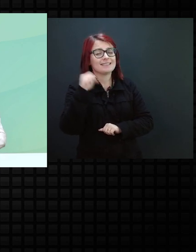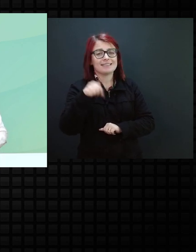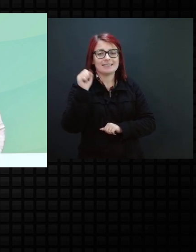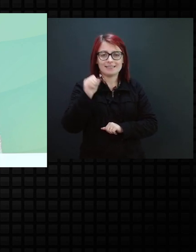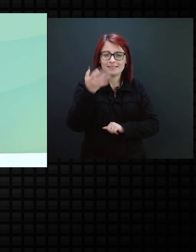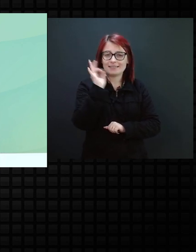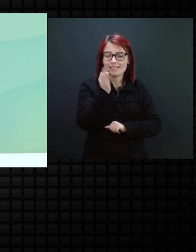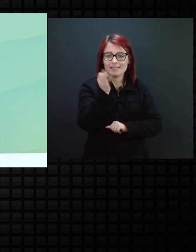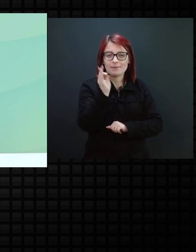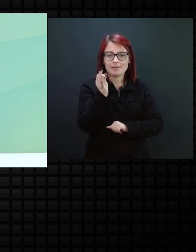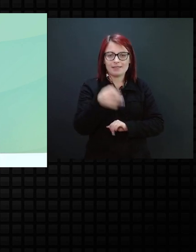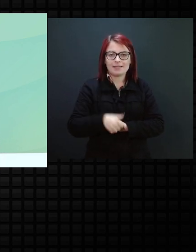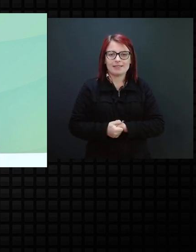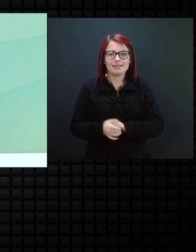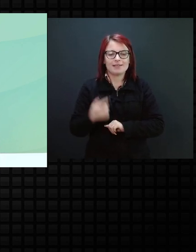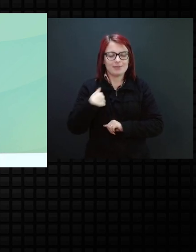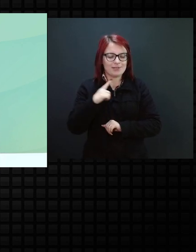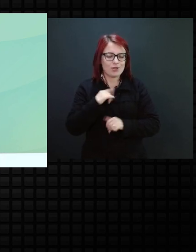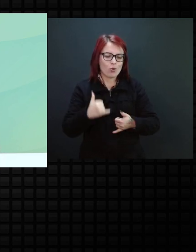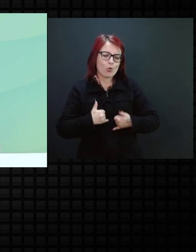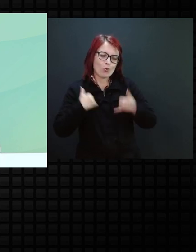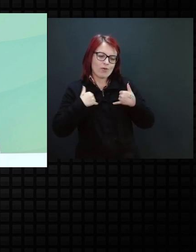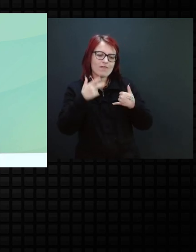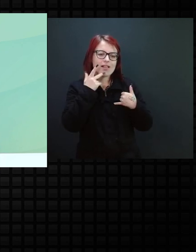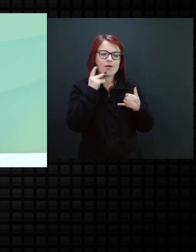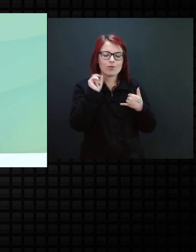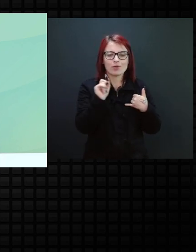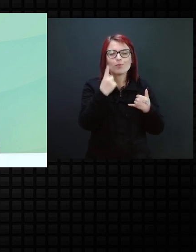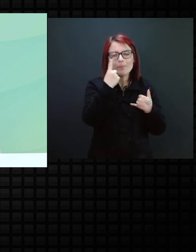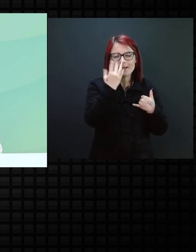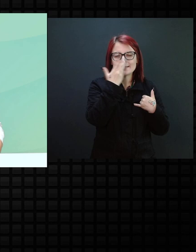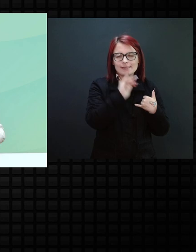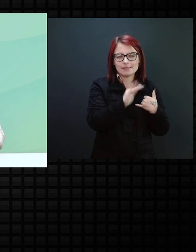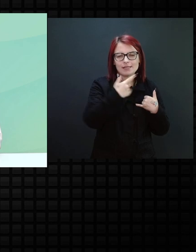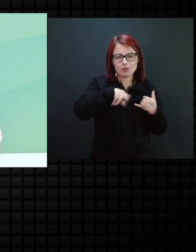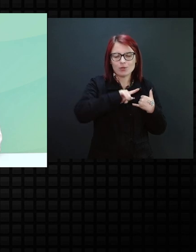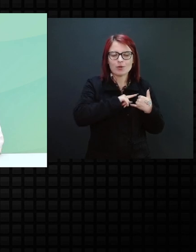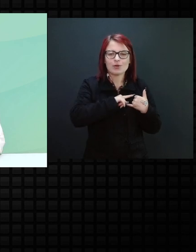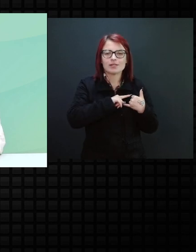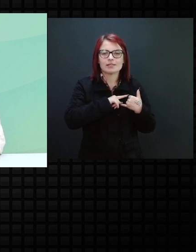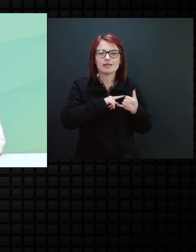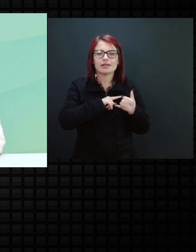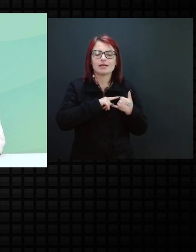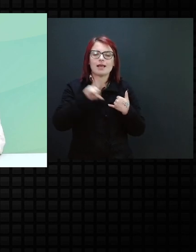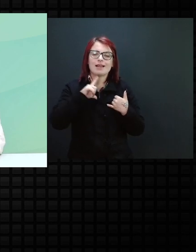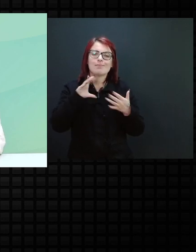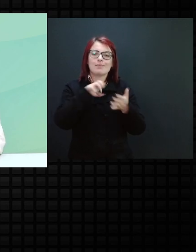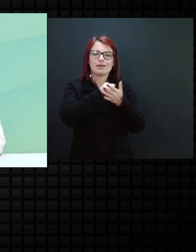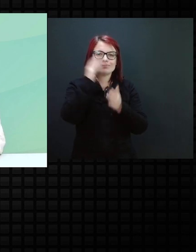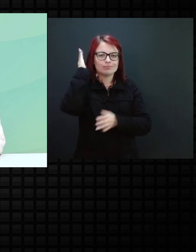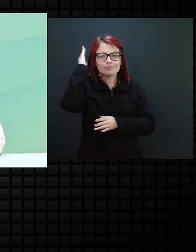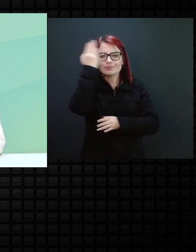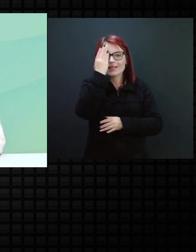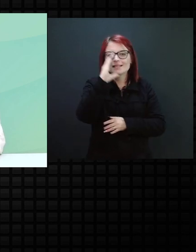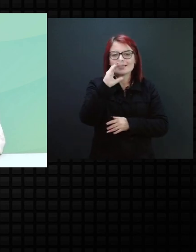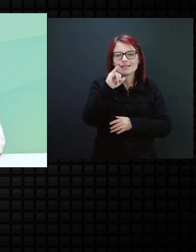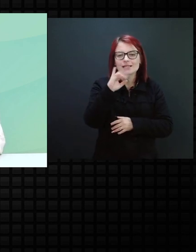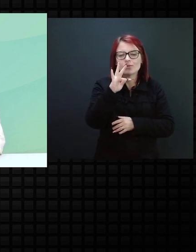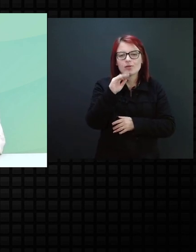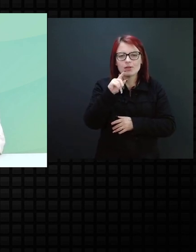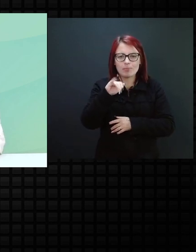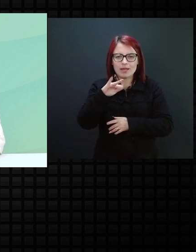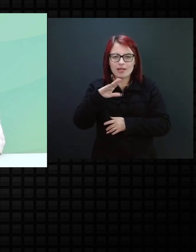eu tenho muito orgulho de falar, uma das crianças nossas, que é sequela de citomegalovírus, a alimentação, a mãe